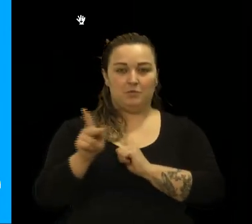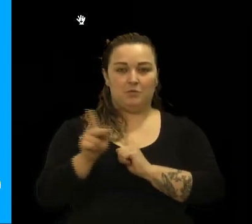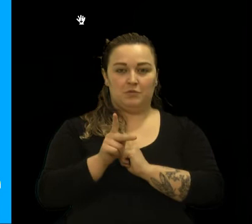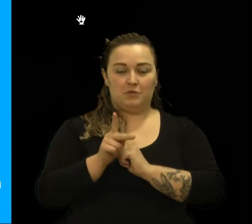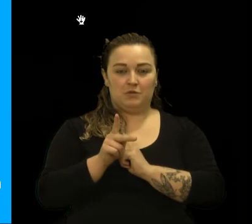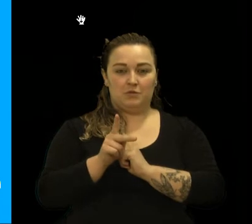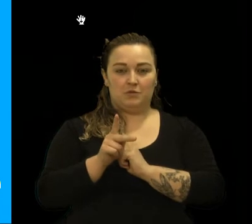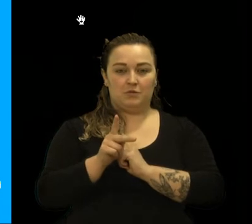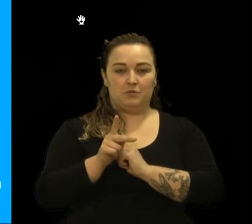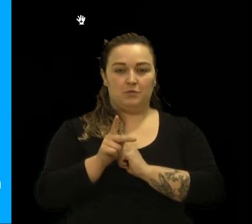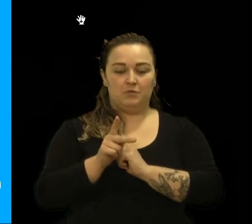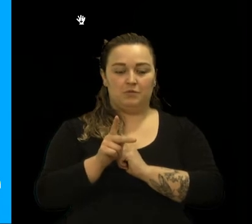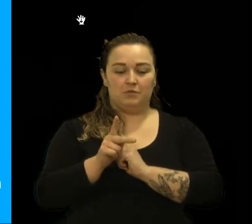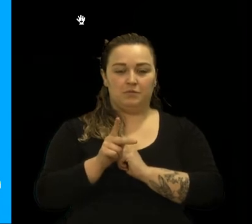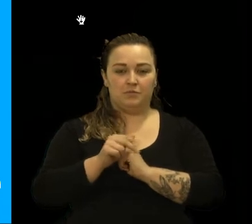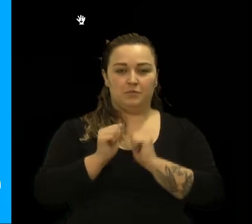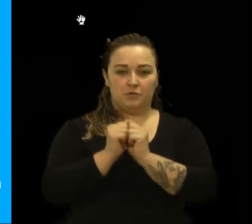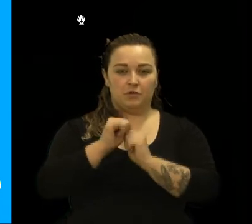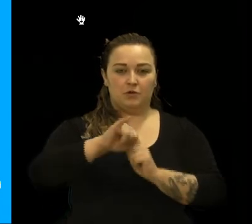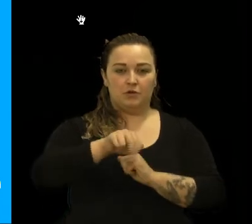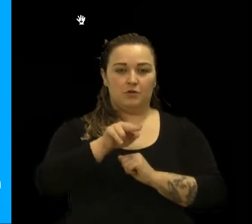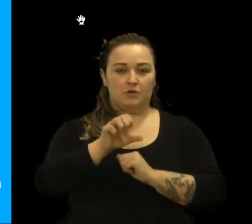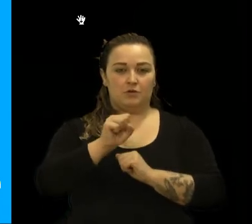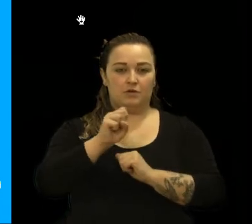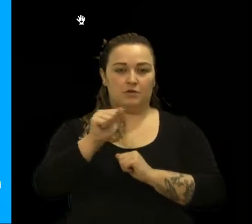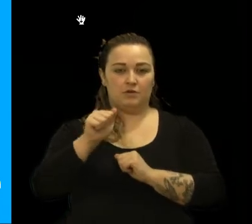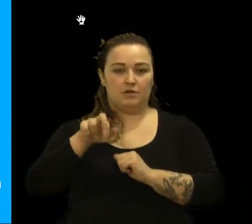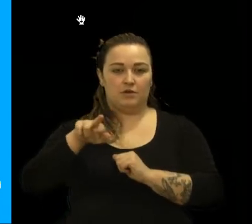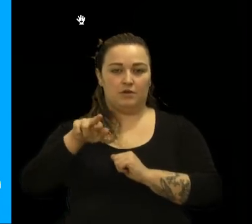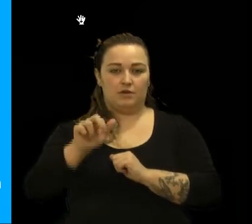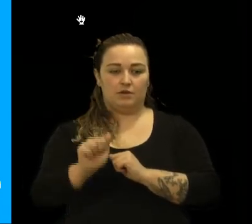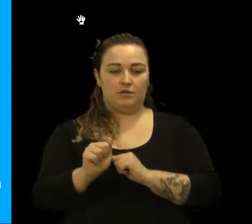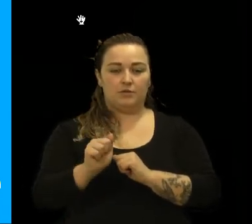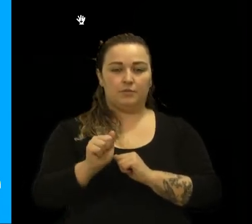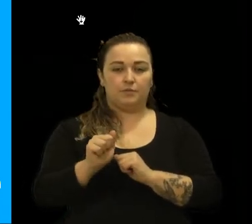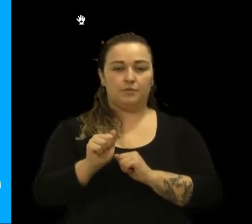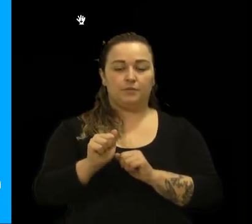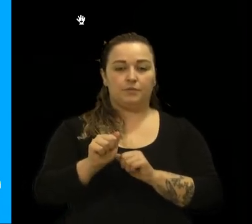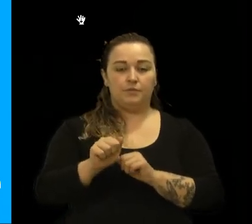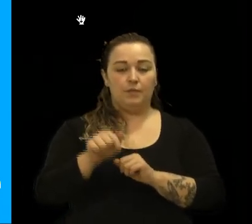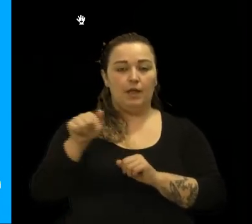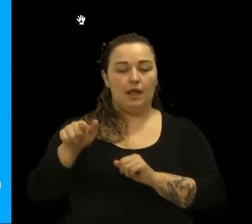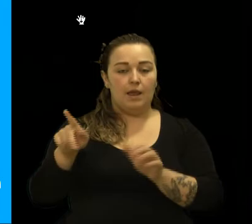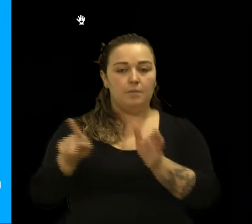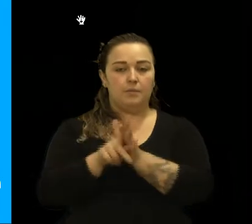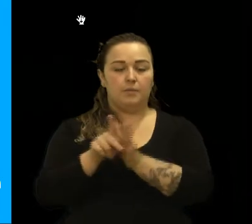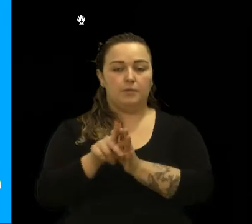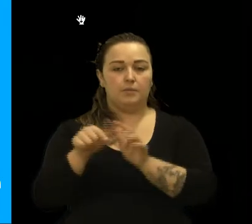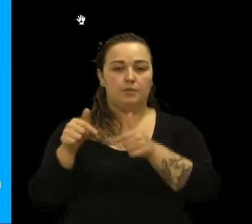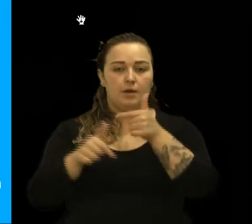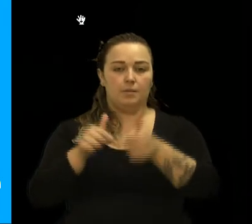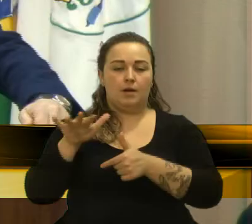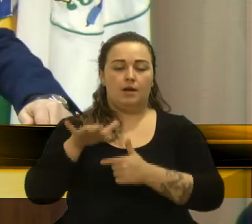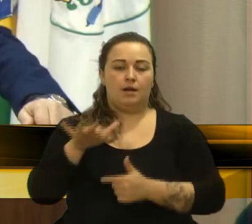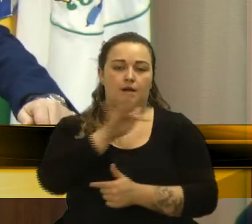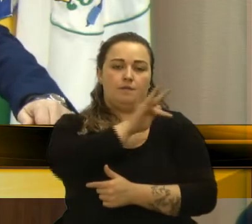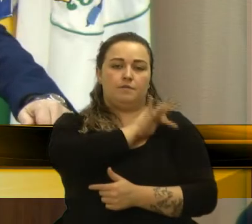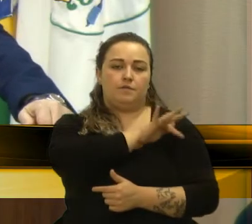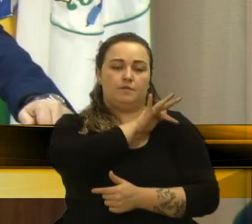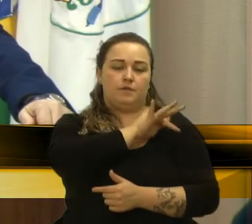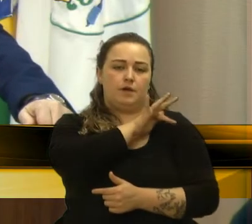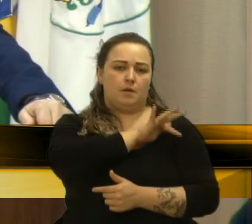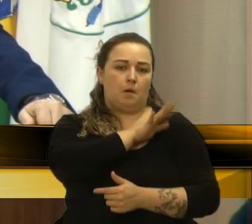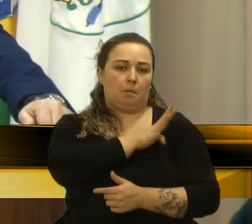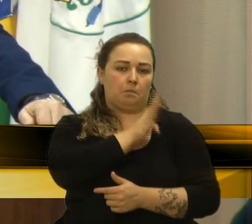para a Jussara Cuny, quando ela era presidente da FEPAM. Ela, é farmacêutica, achou fantástico o produto.